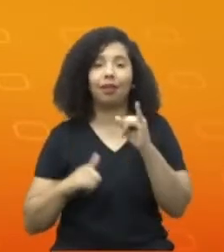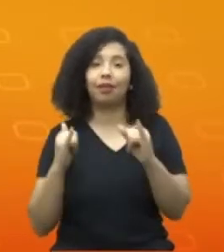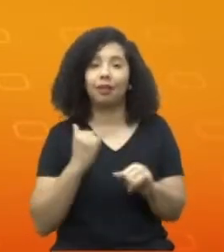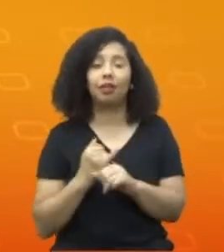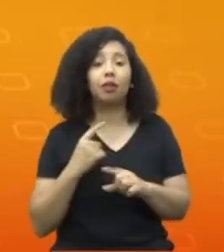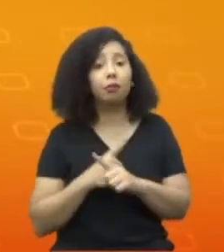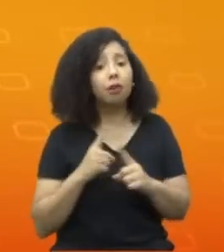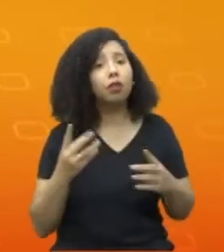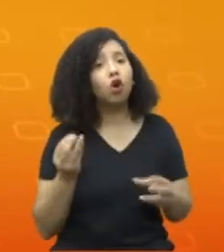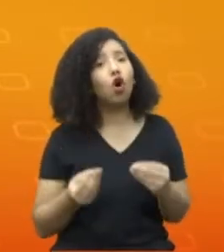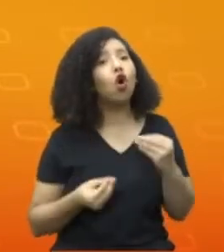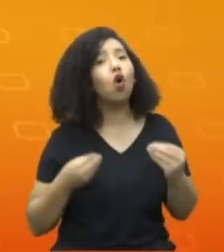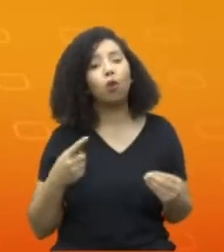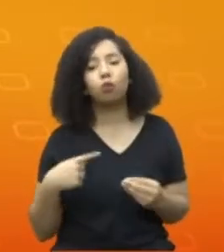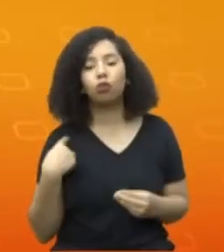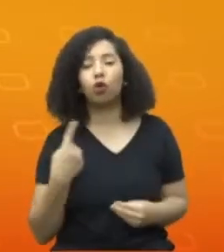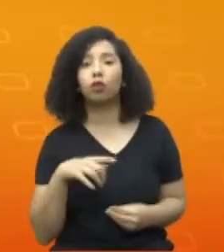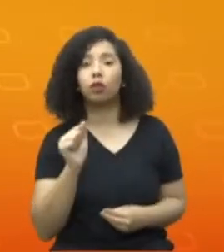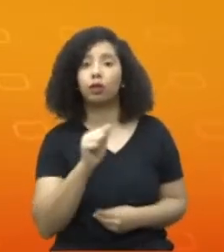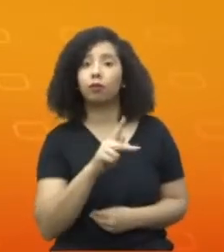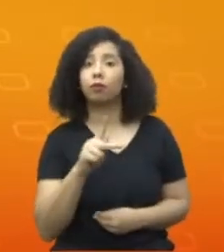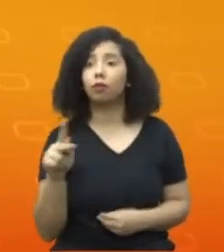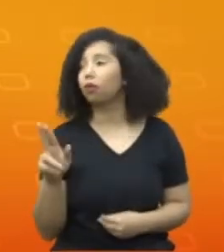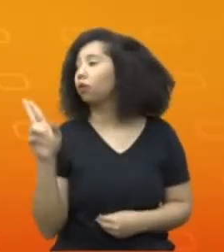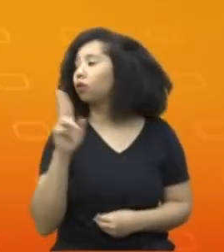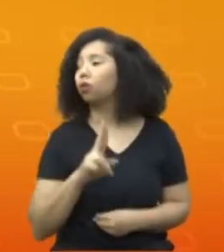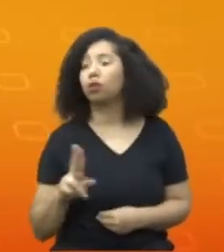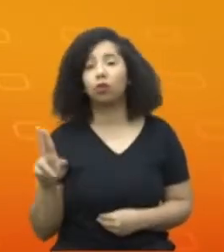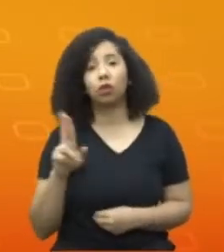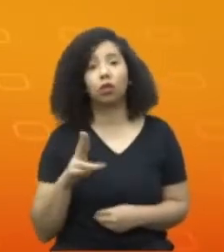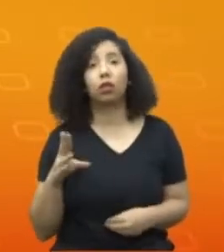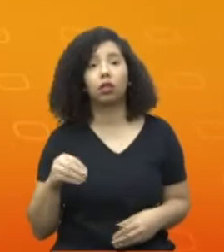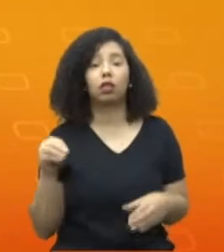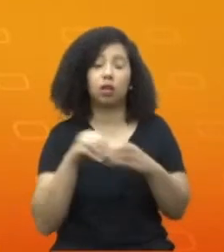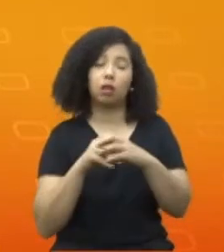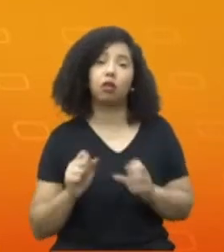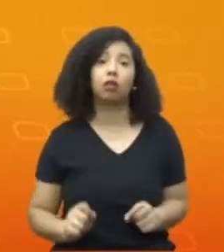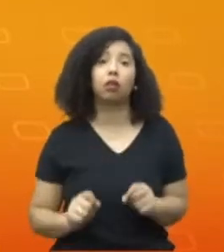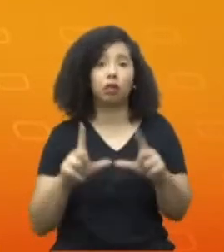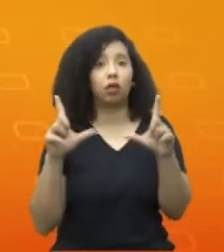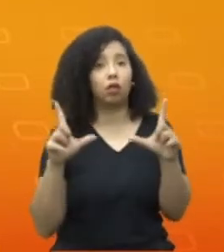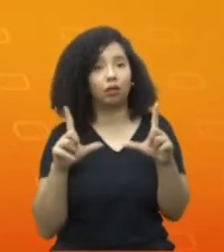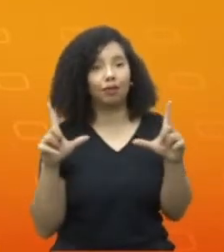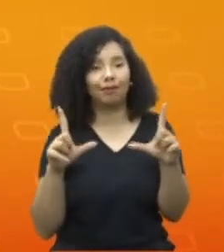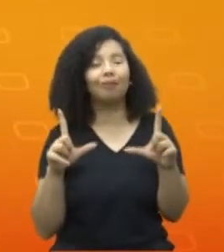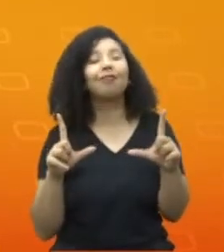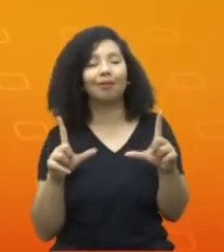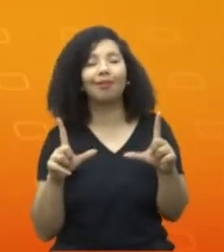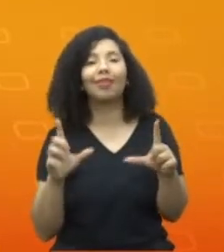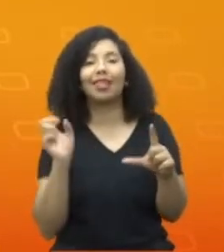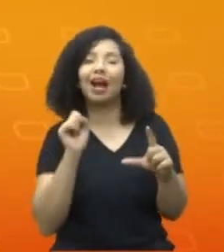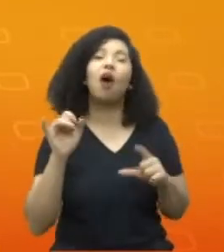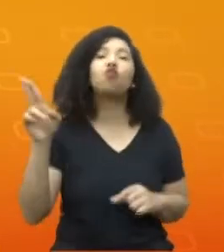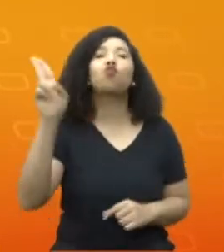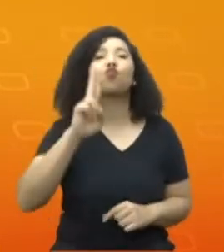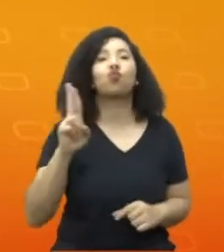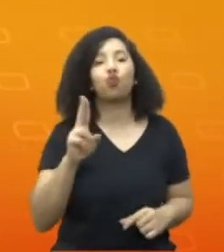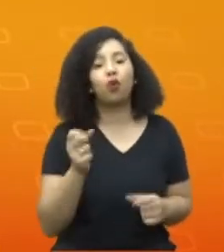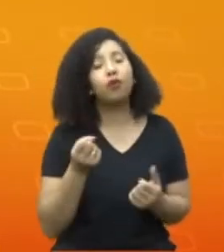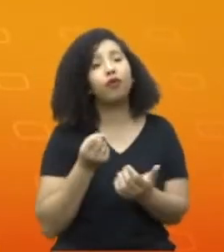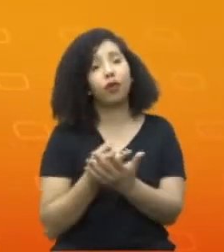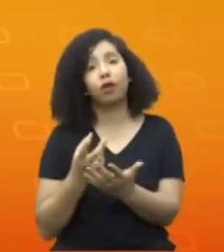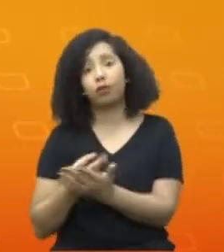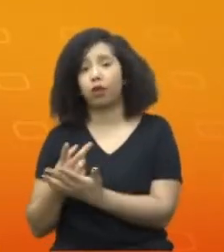os nossos aplicativos estarão dispostos nas telas de televisão que estão sendo produzidas e vendidas